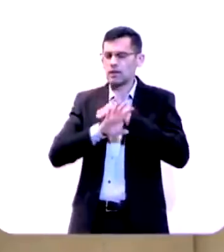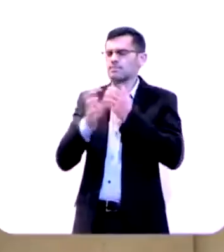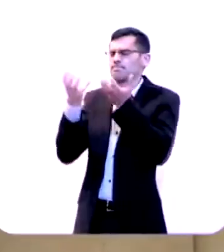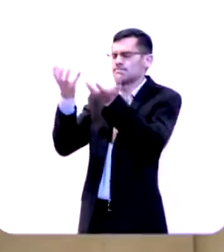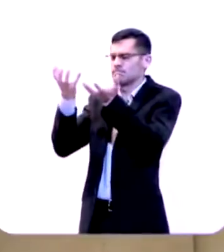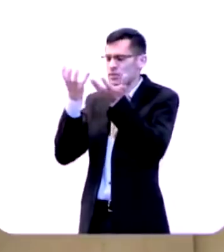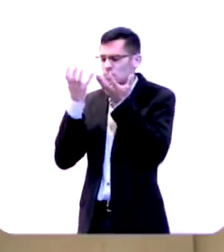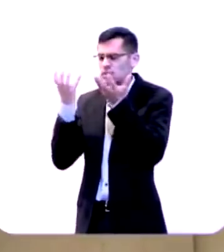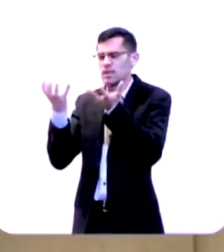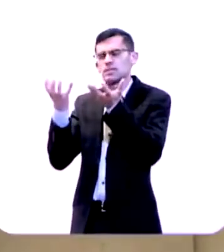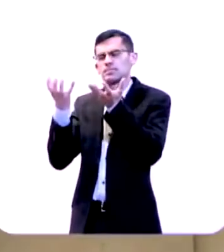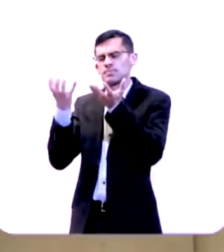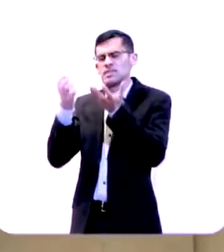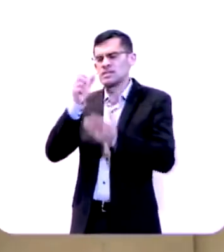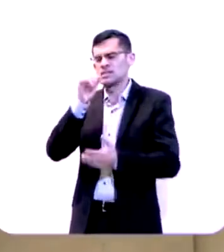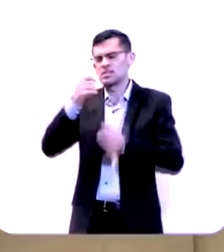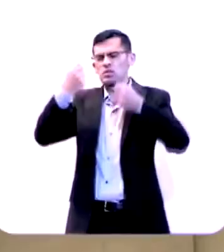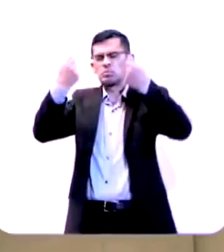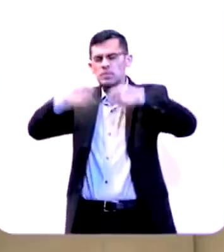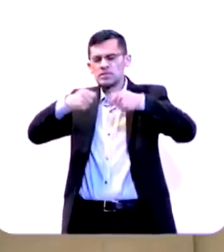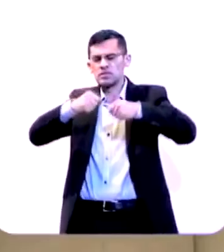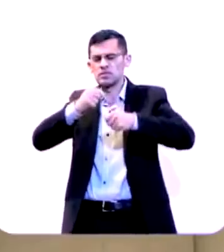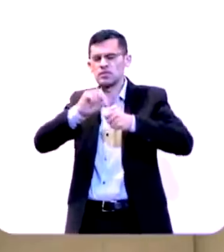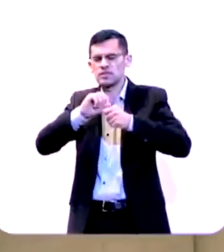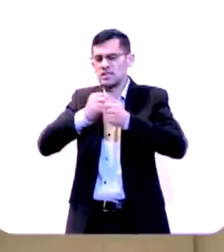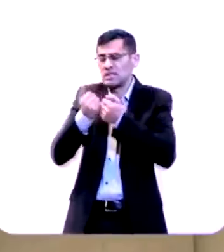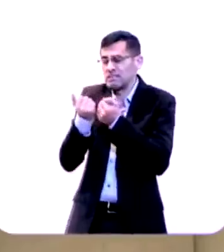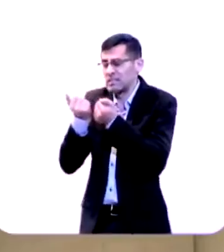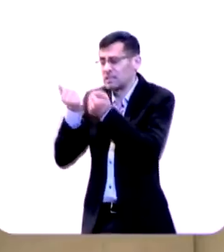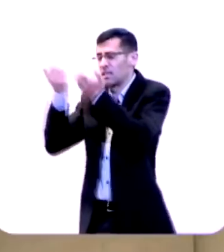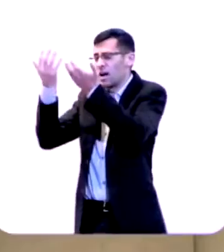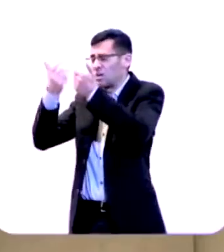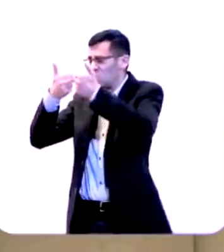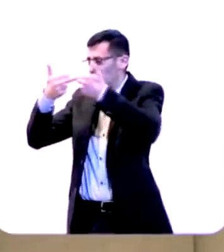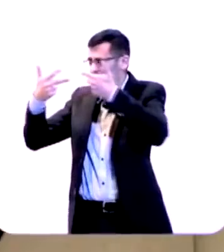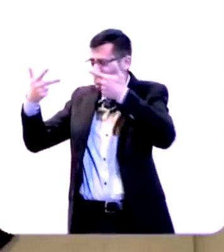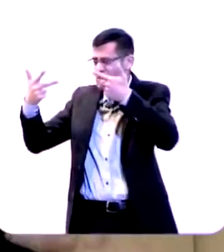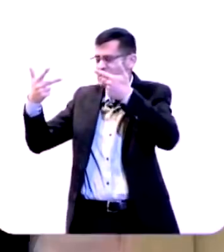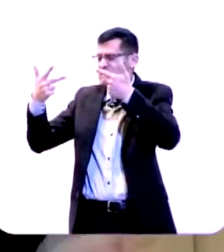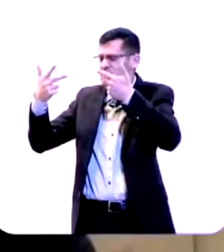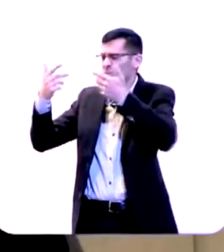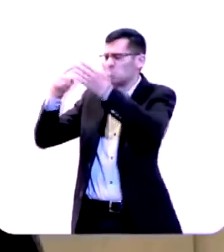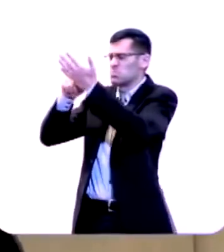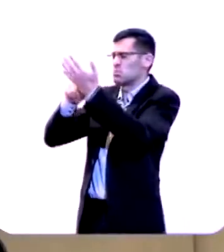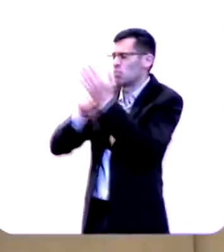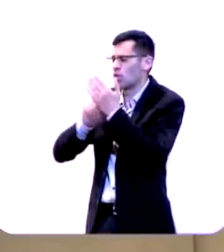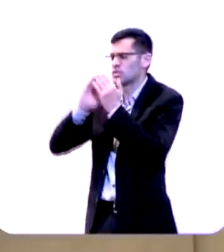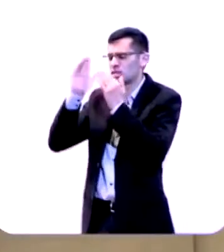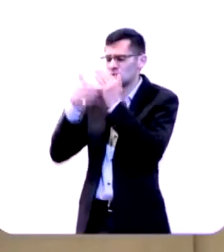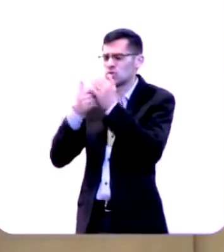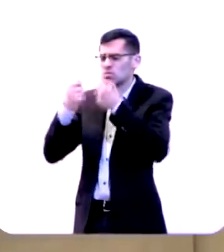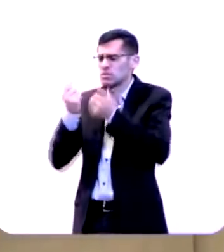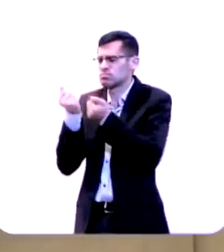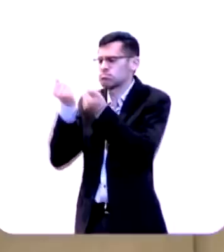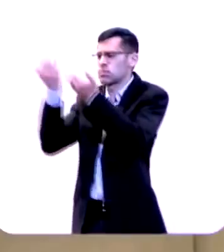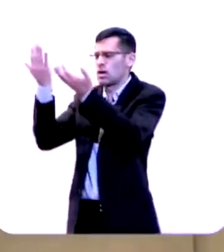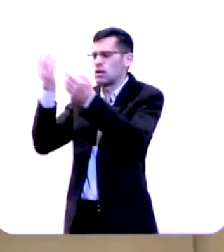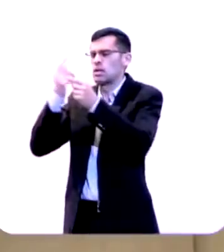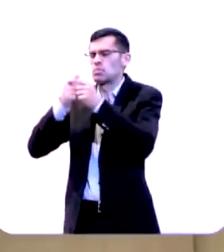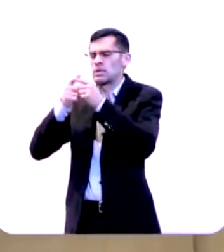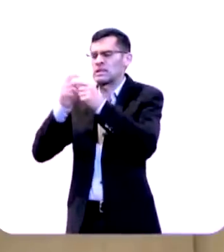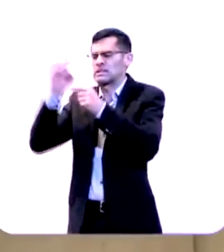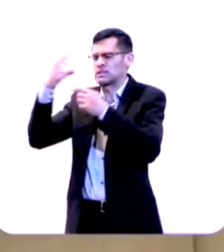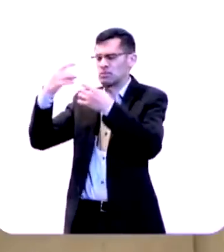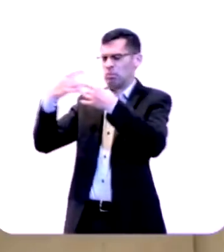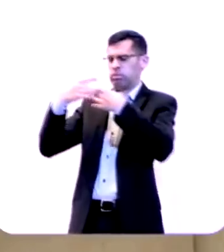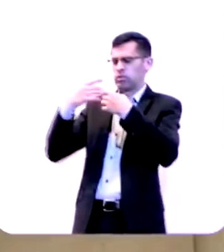quero se eu preciso fazer entregas Senhor concretas então me mostre Senhor porque sem